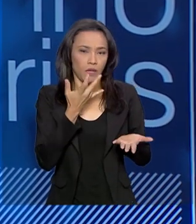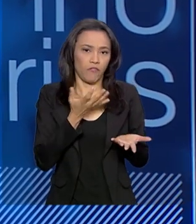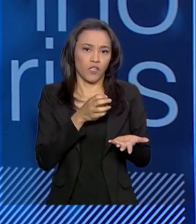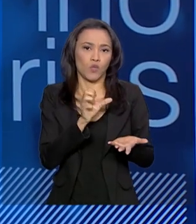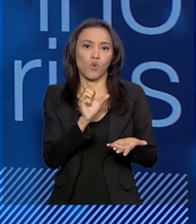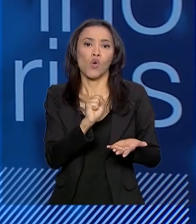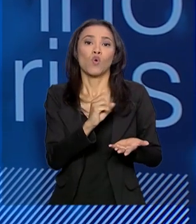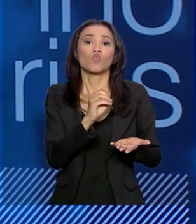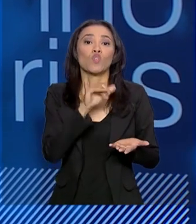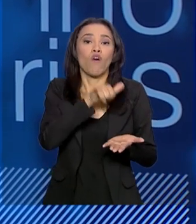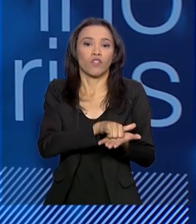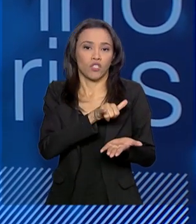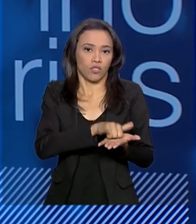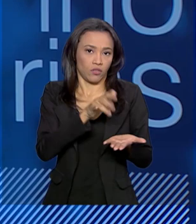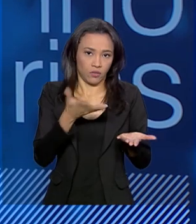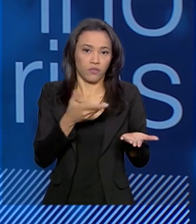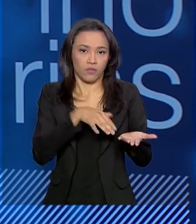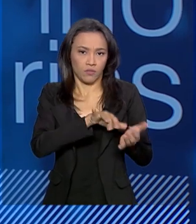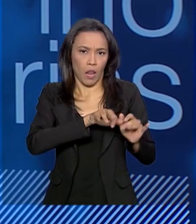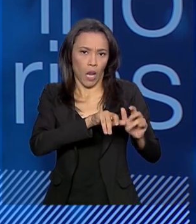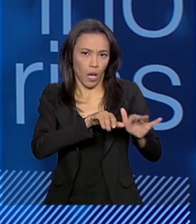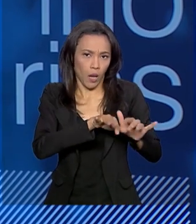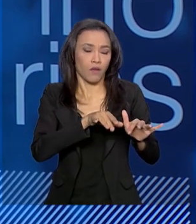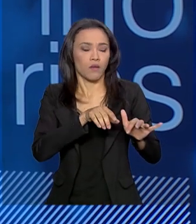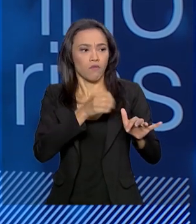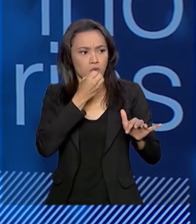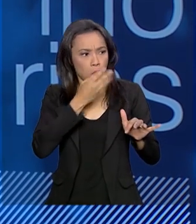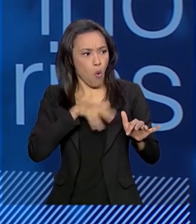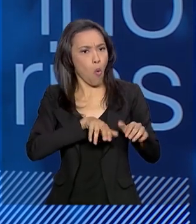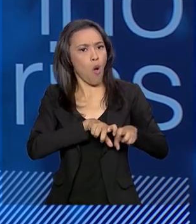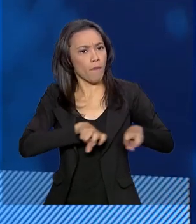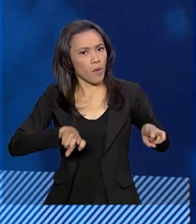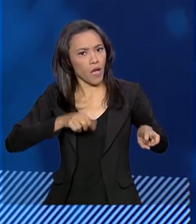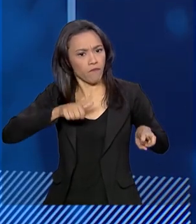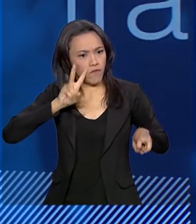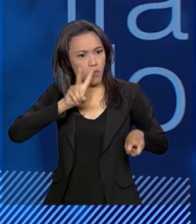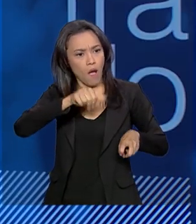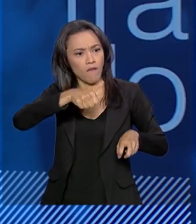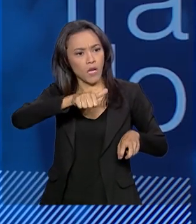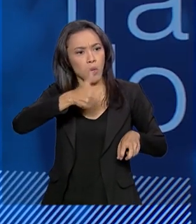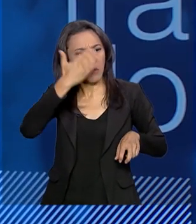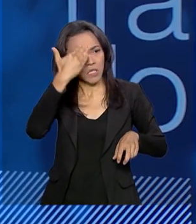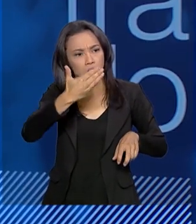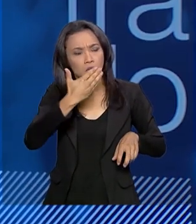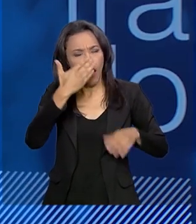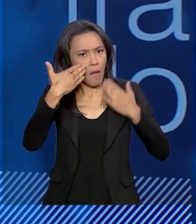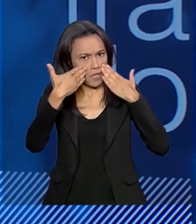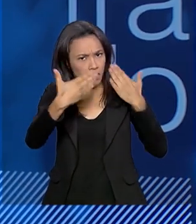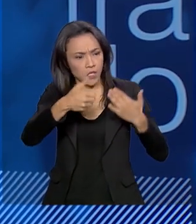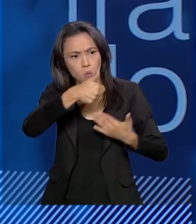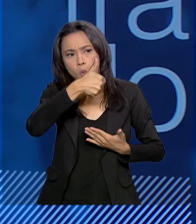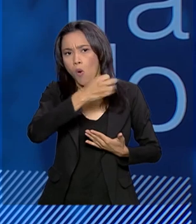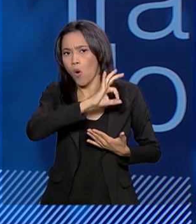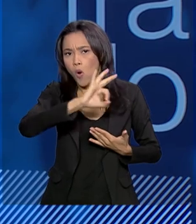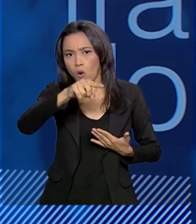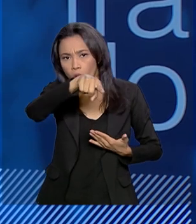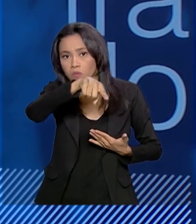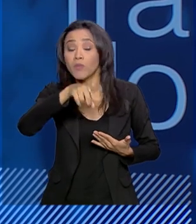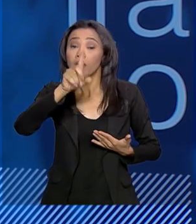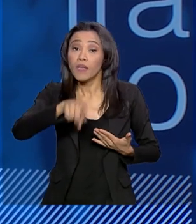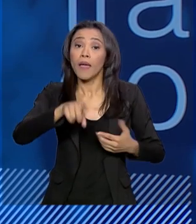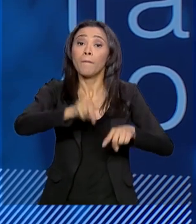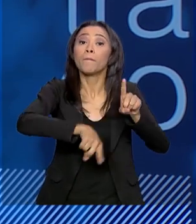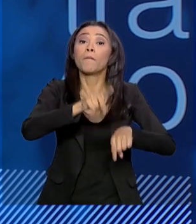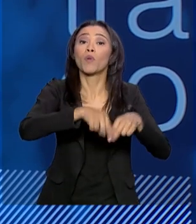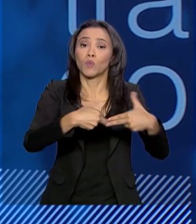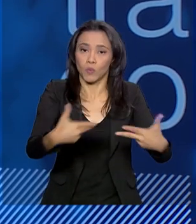interessante, foi bem avaliado pela banca. Então, o produto já induz para aquilo que a está buscando mais, o país que mais precisa, que são os produtos